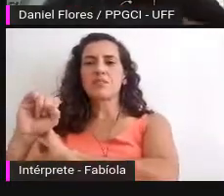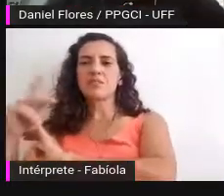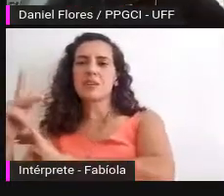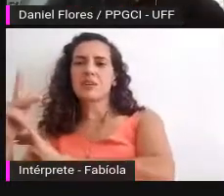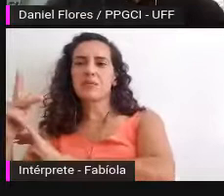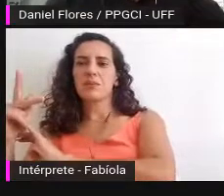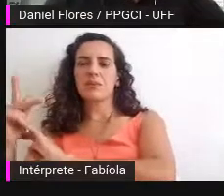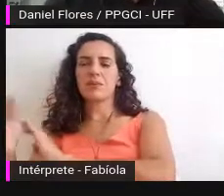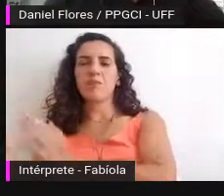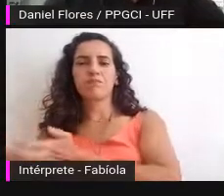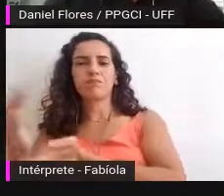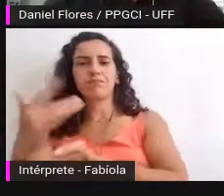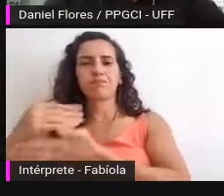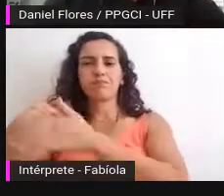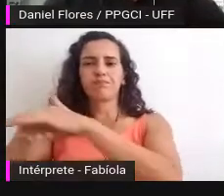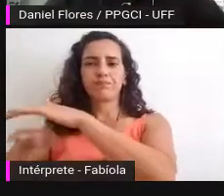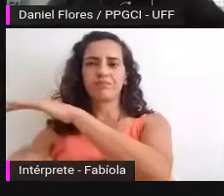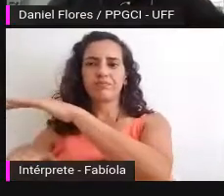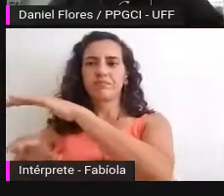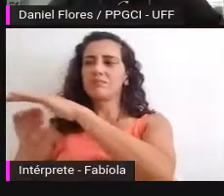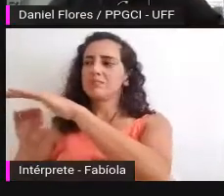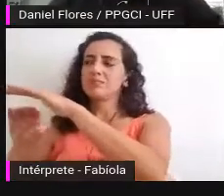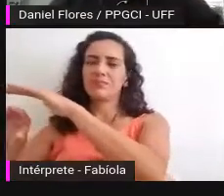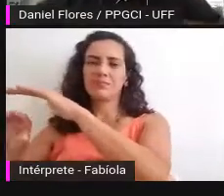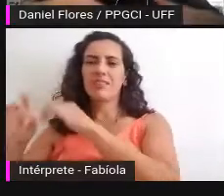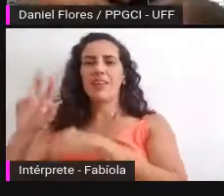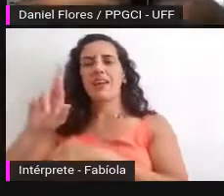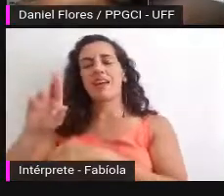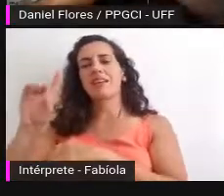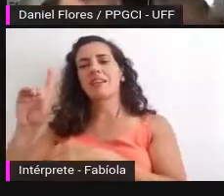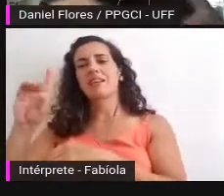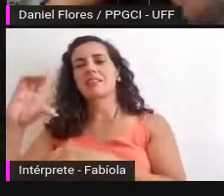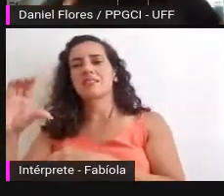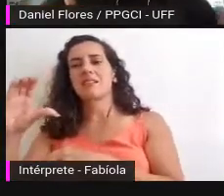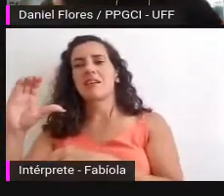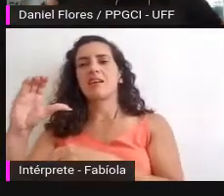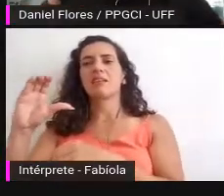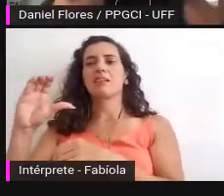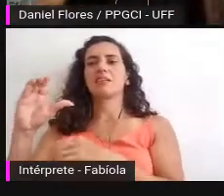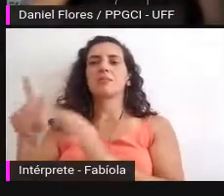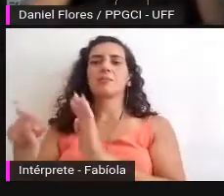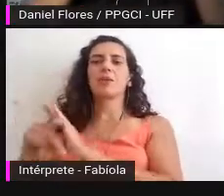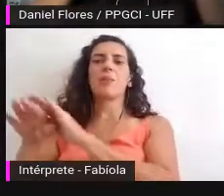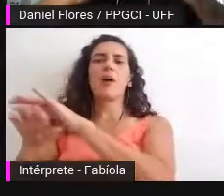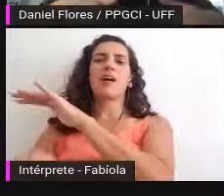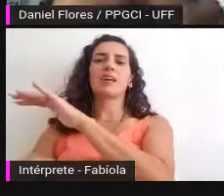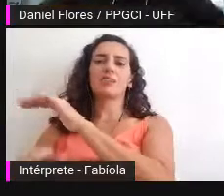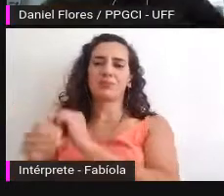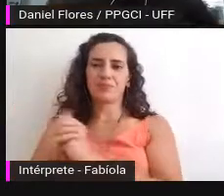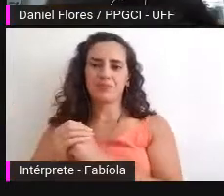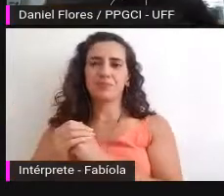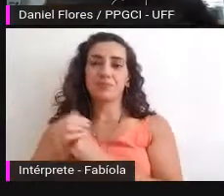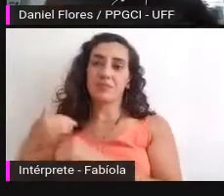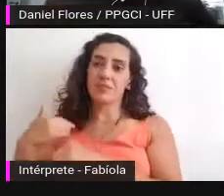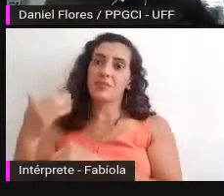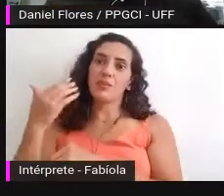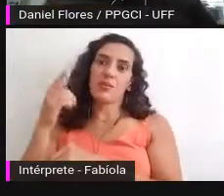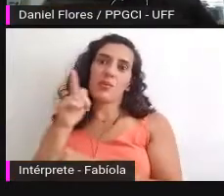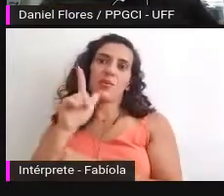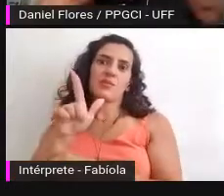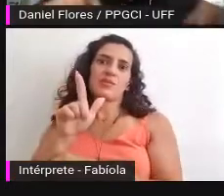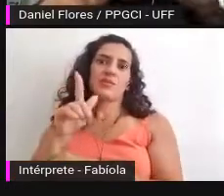abordagem sistêmica para o RDC ARC as coisas passam a ficar mais sensata eu sei para onde que eu recolho